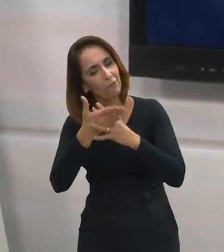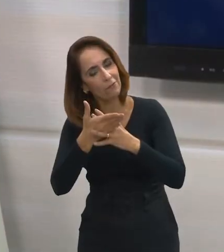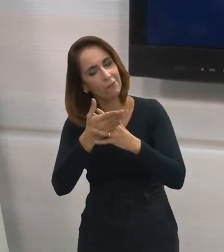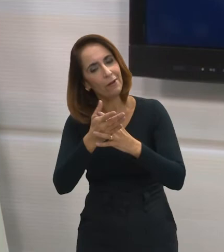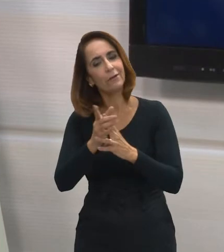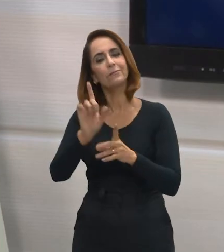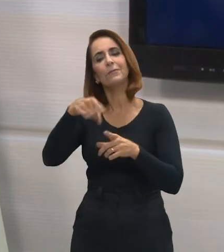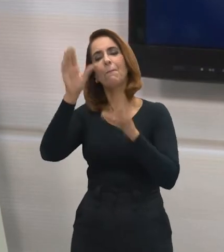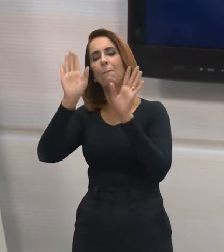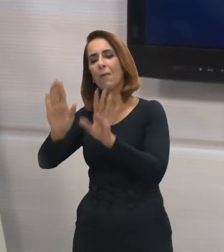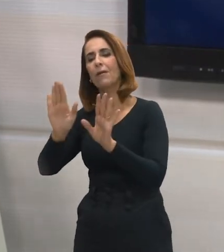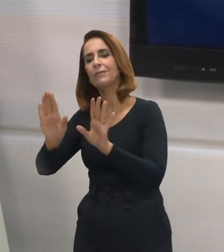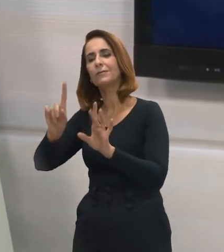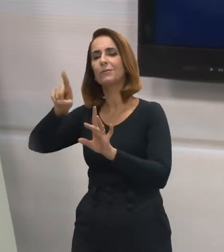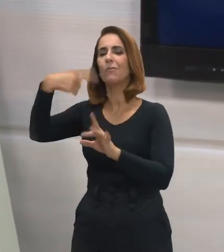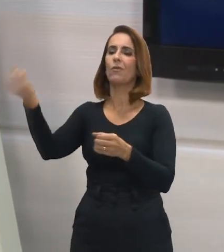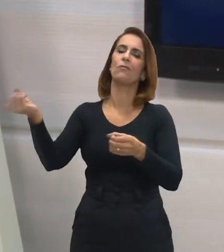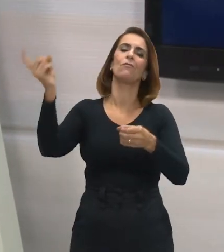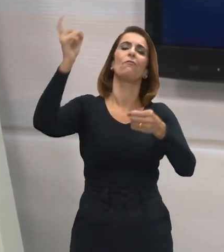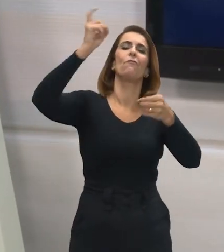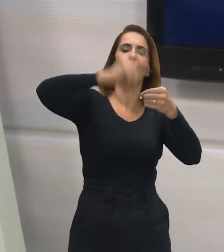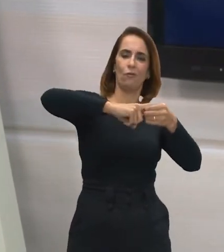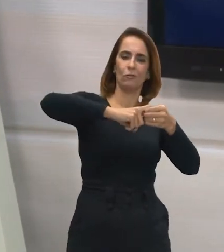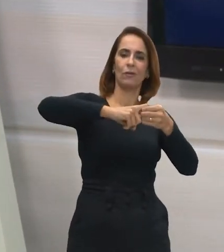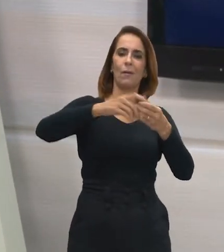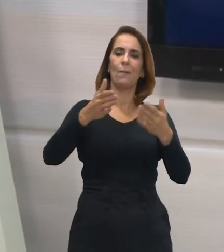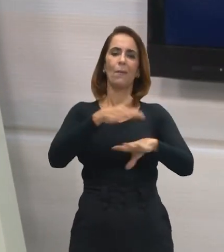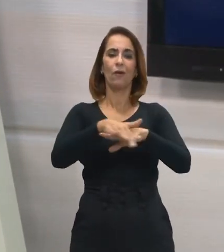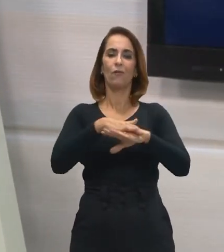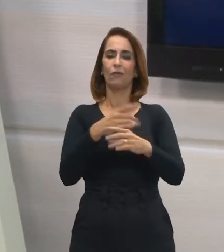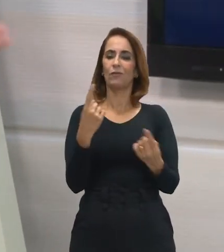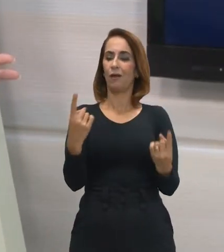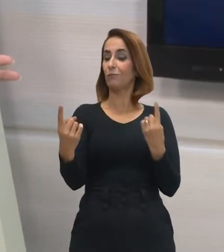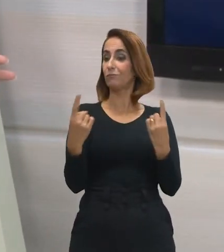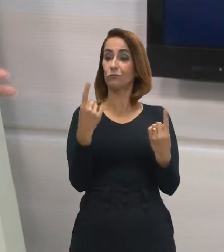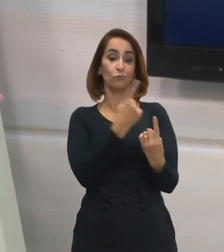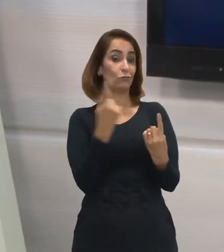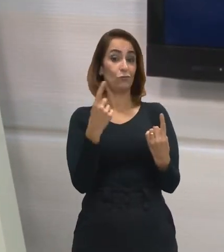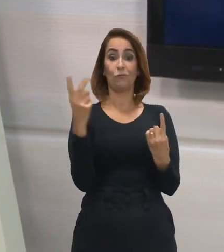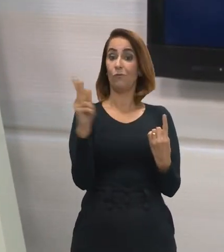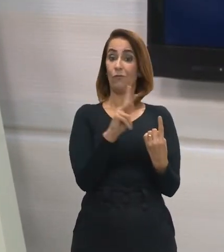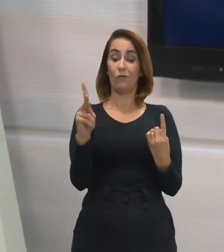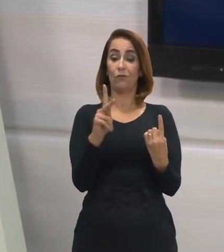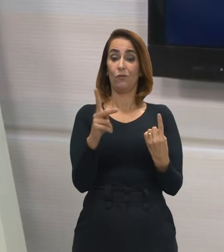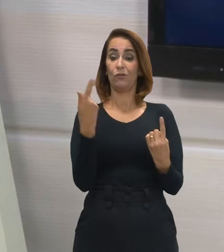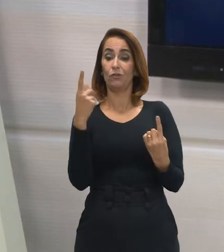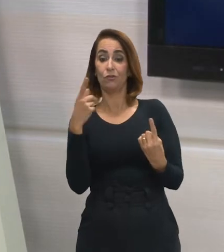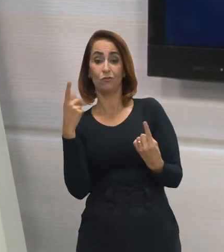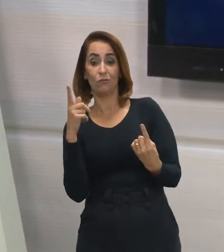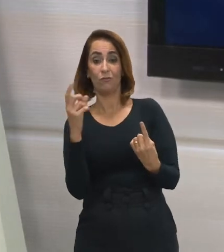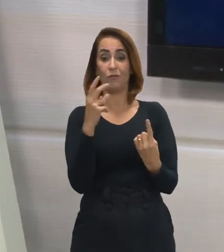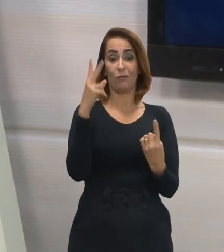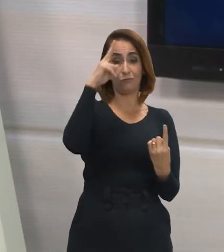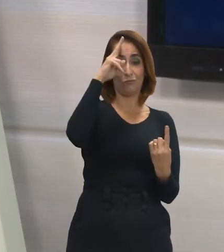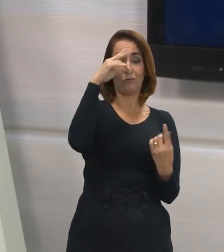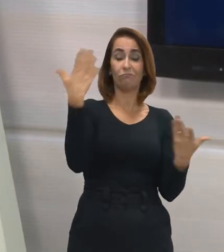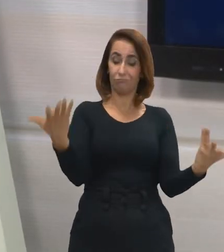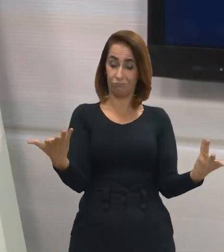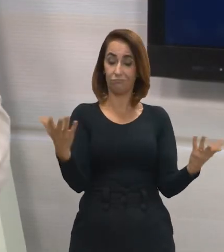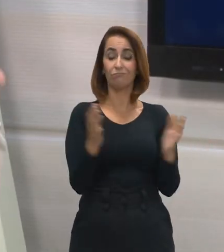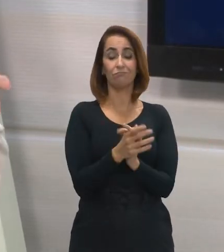intervalo, dar uma paradinha e depois a gente retorna para conversar com o professor de geografia e também com o professor de história.